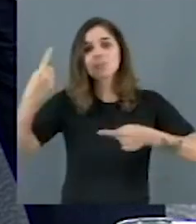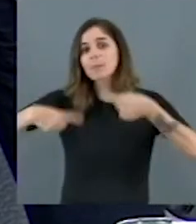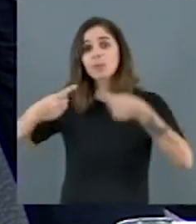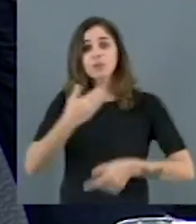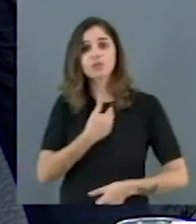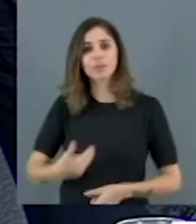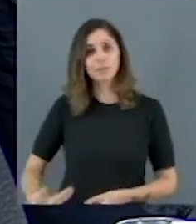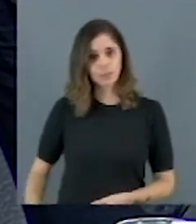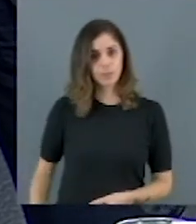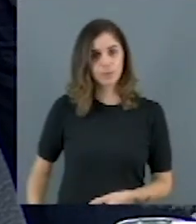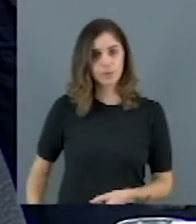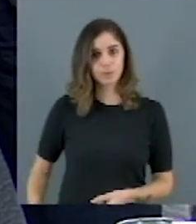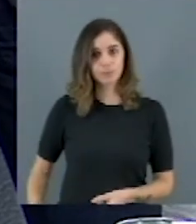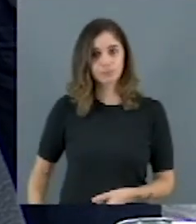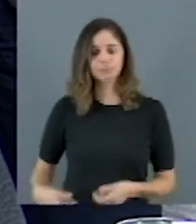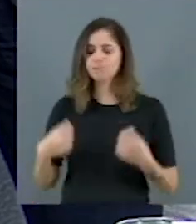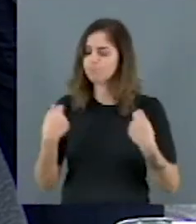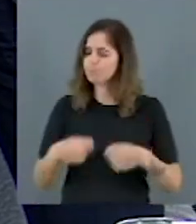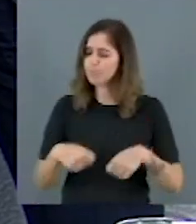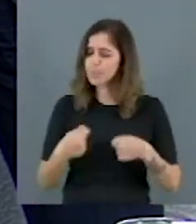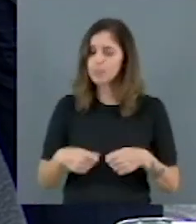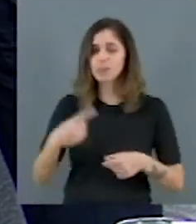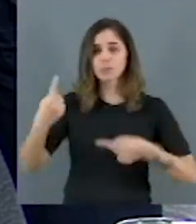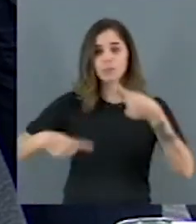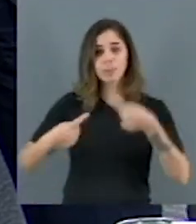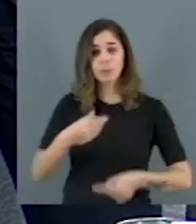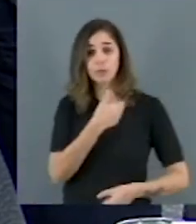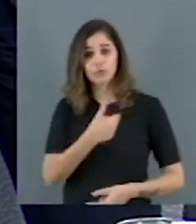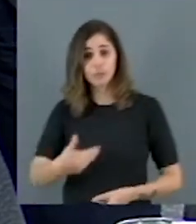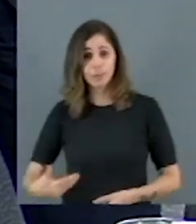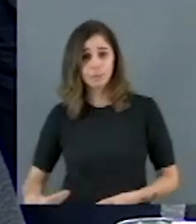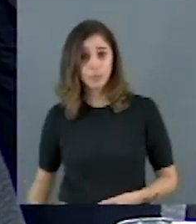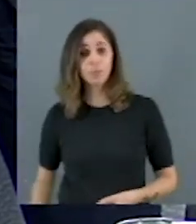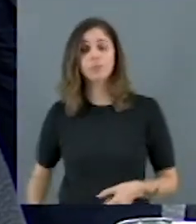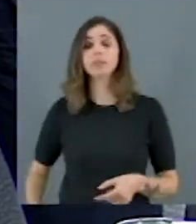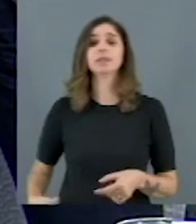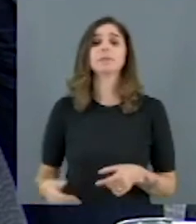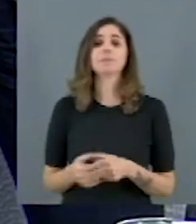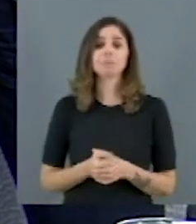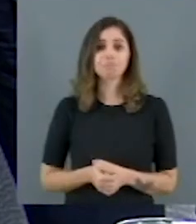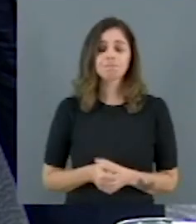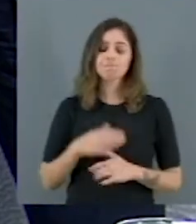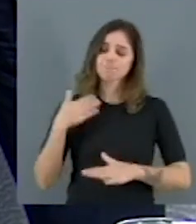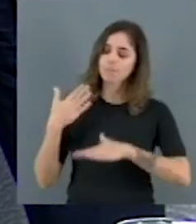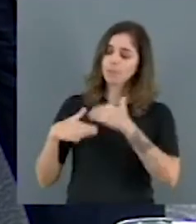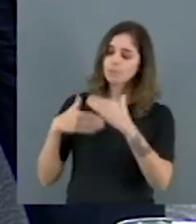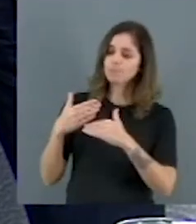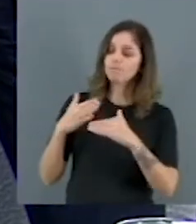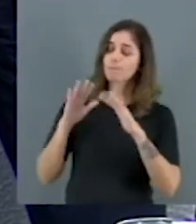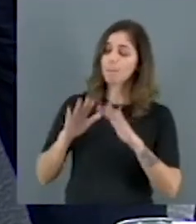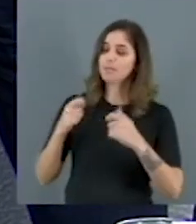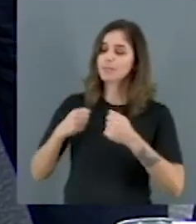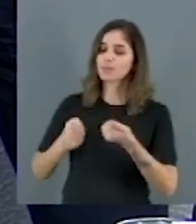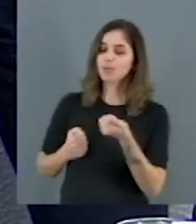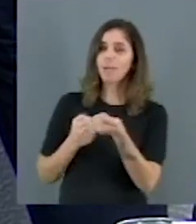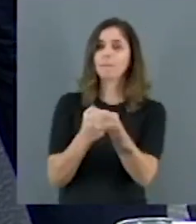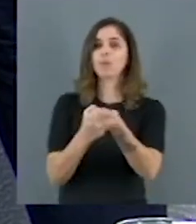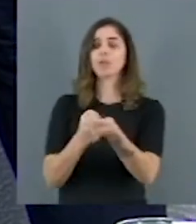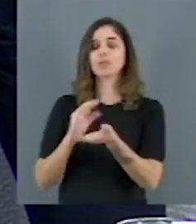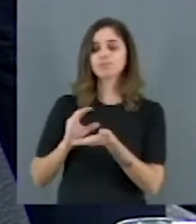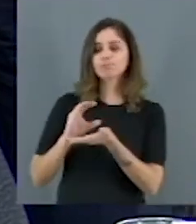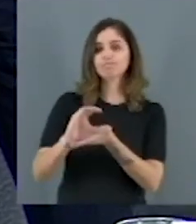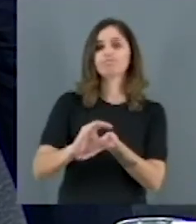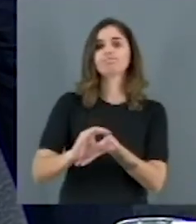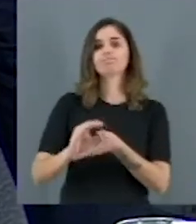e para que uma política pública seja efetivamente construída, nós precisamos de custeio. E esse custeio,